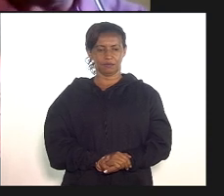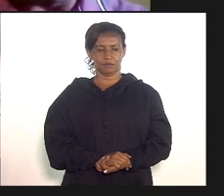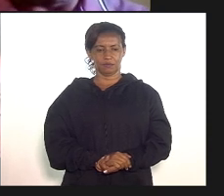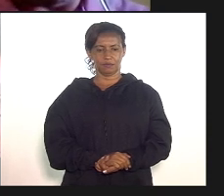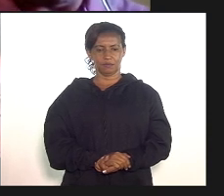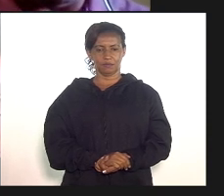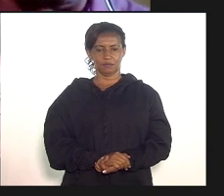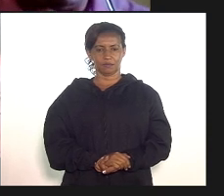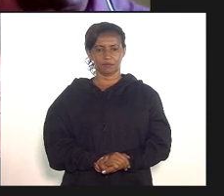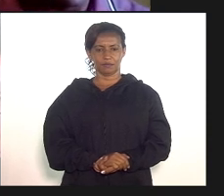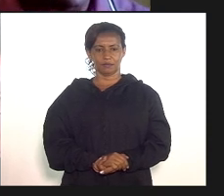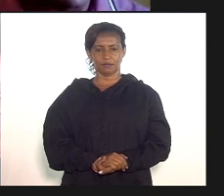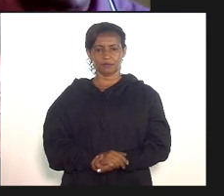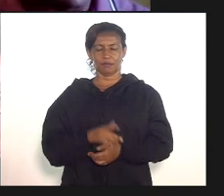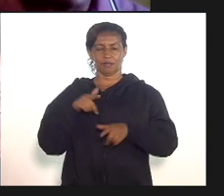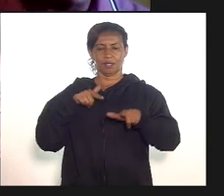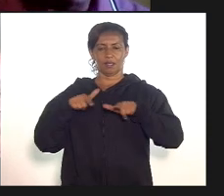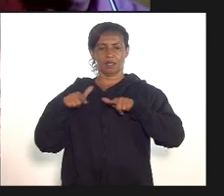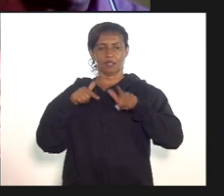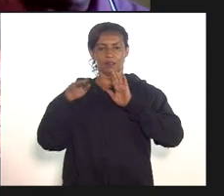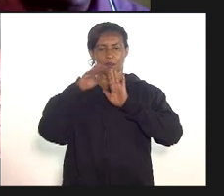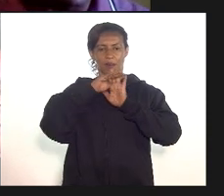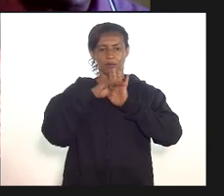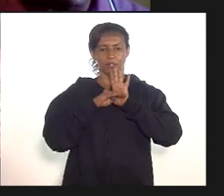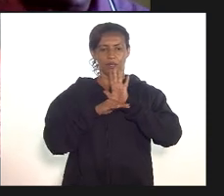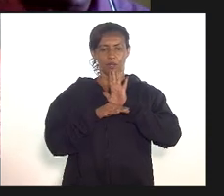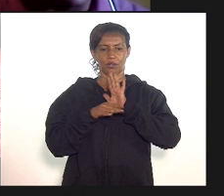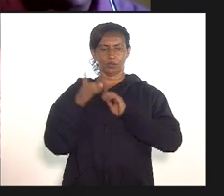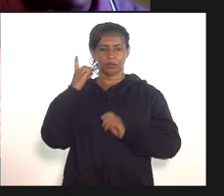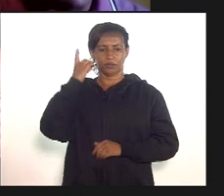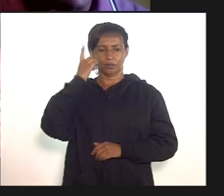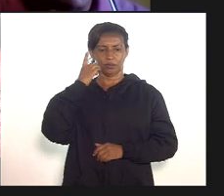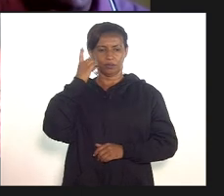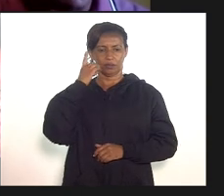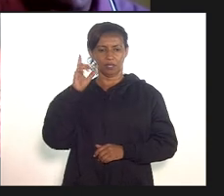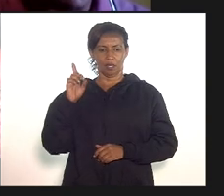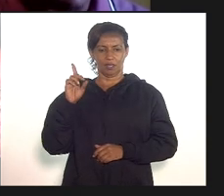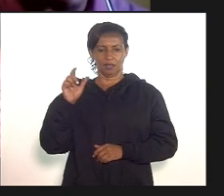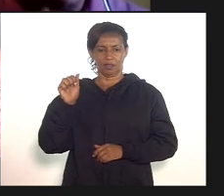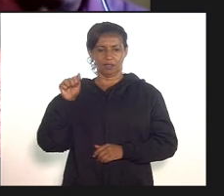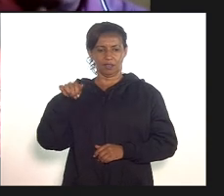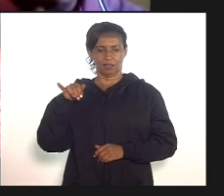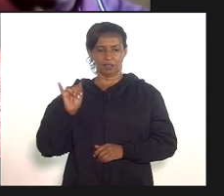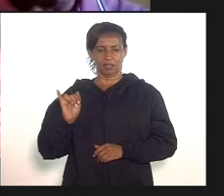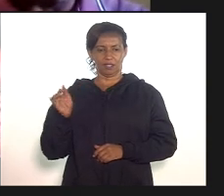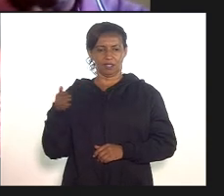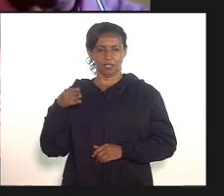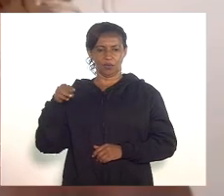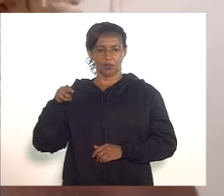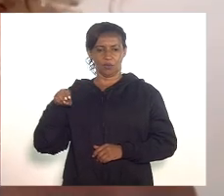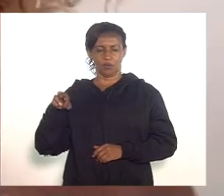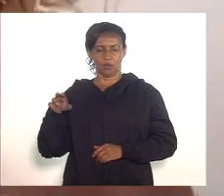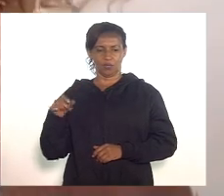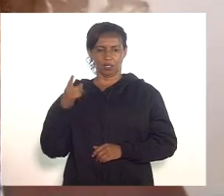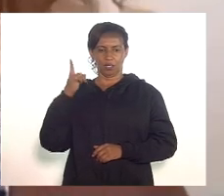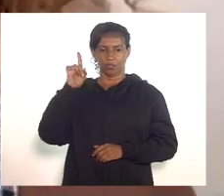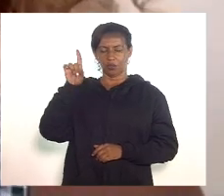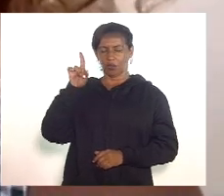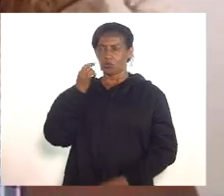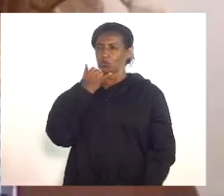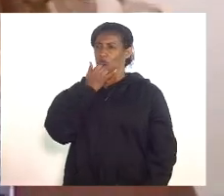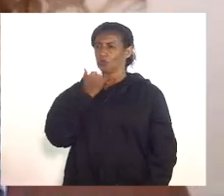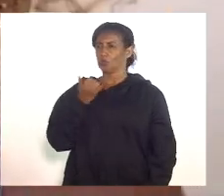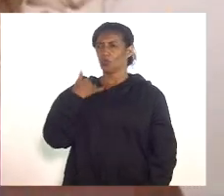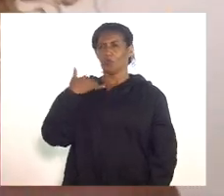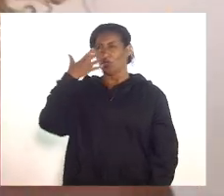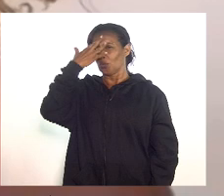deixamos trabalhos a hora deputada Dani Monteiro peço desculpa eu tentei ainda falar antes de encerrar a sessão é que eu não entendi o